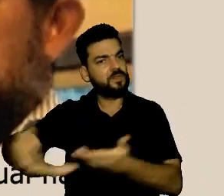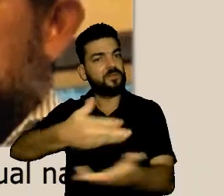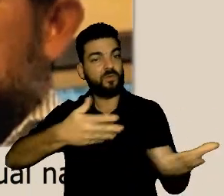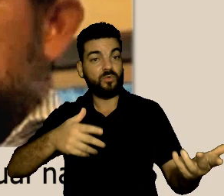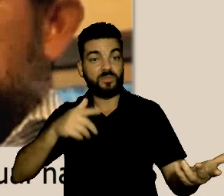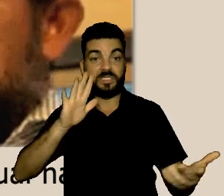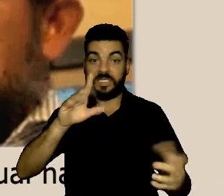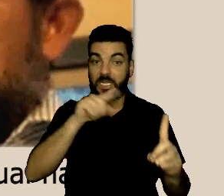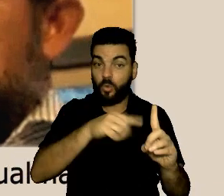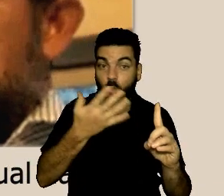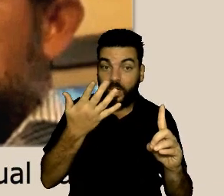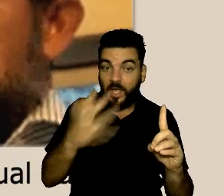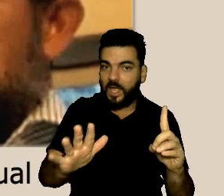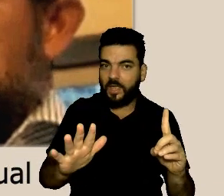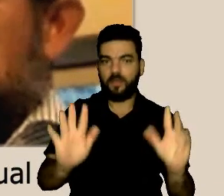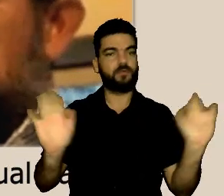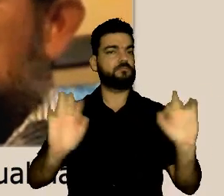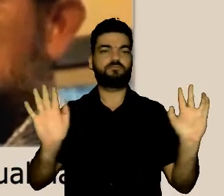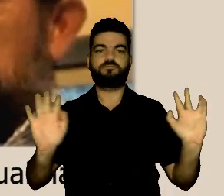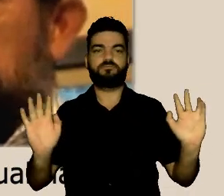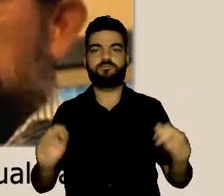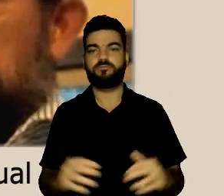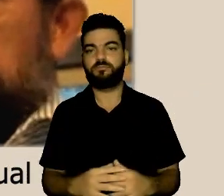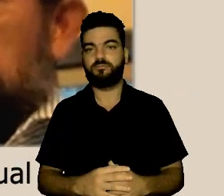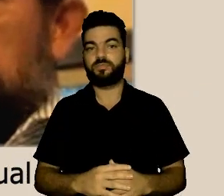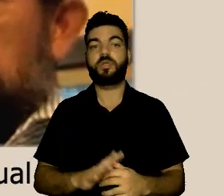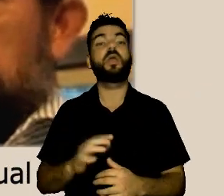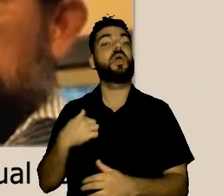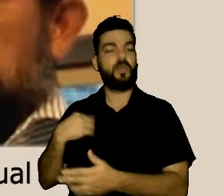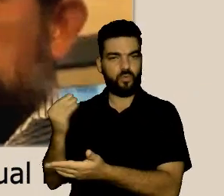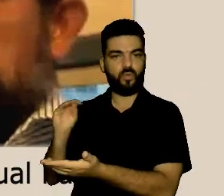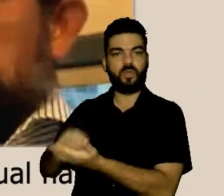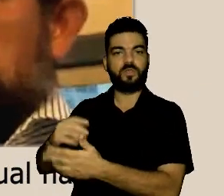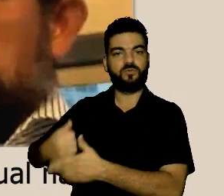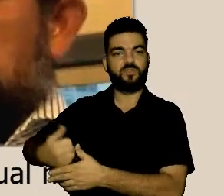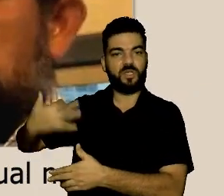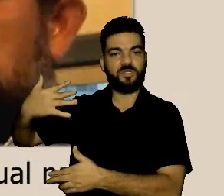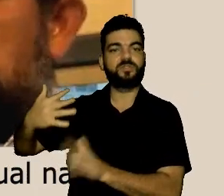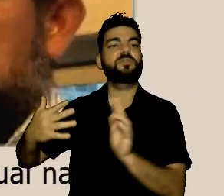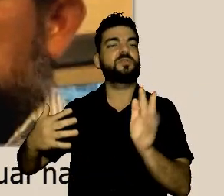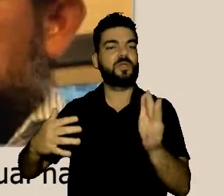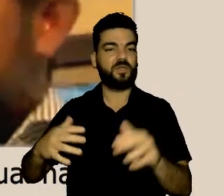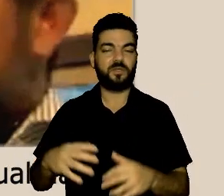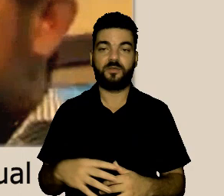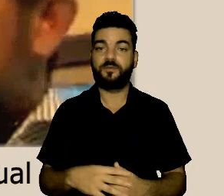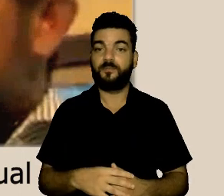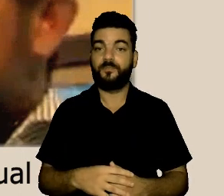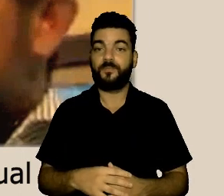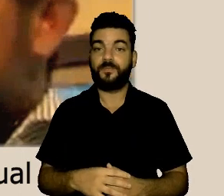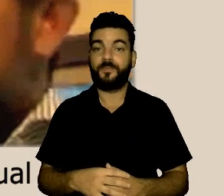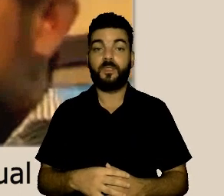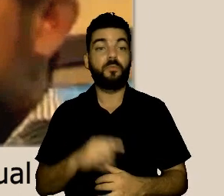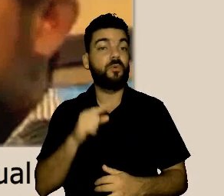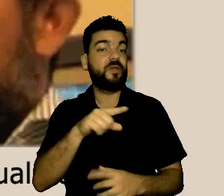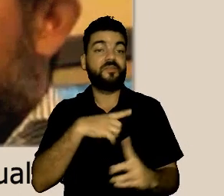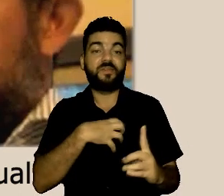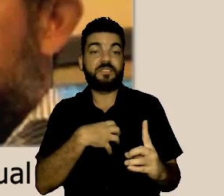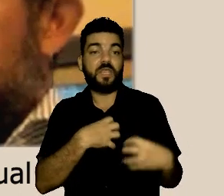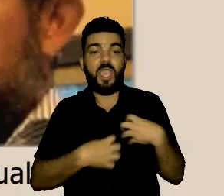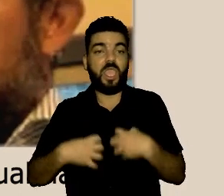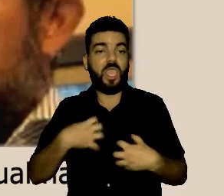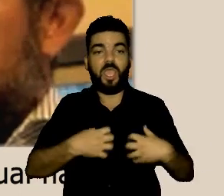enfrentamento que é a nossa palavra aqui a gente não recomenda por quê? até pus aqui no chat para